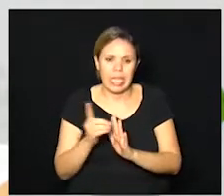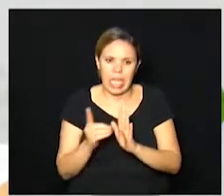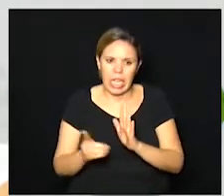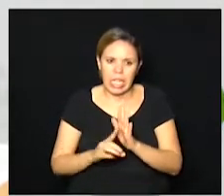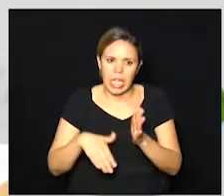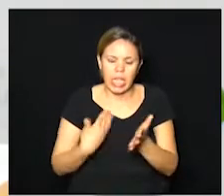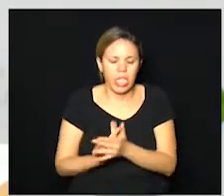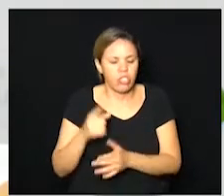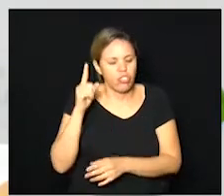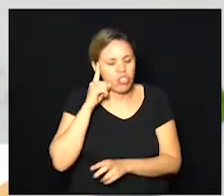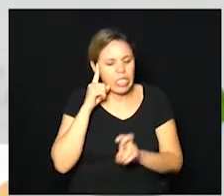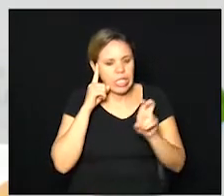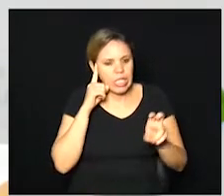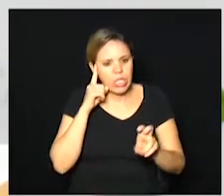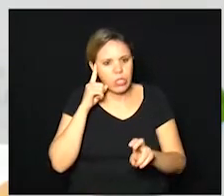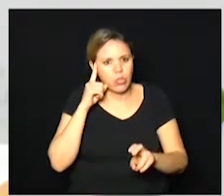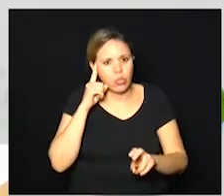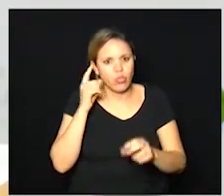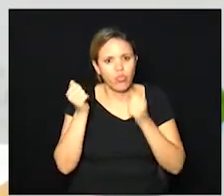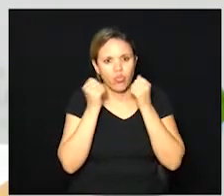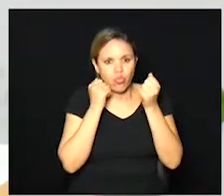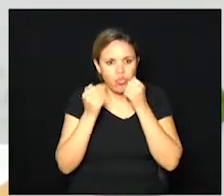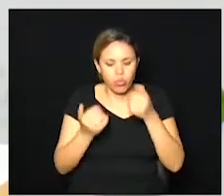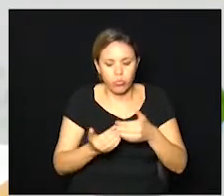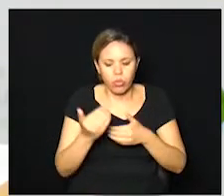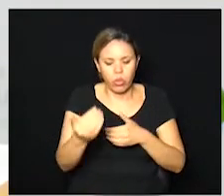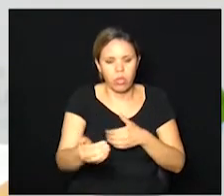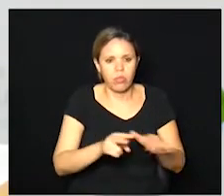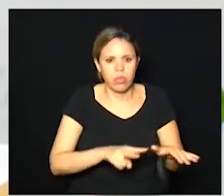semana que vem é uma semana de pagamento,